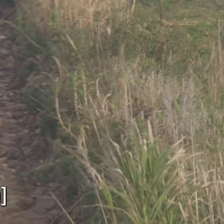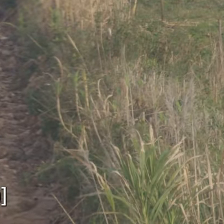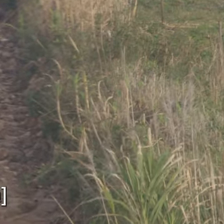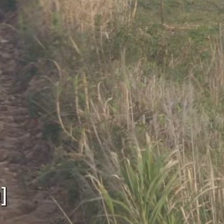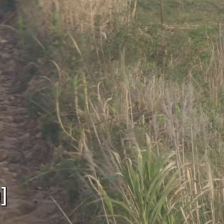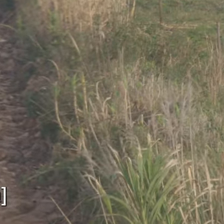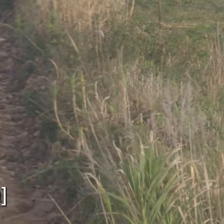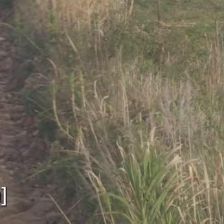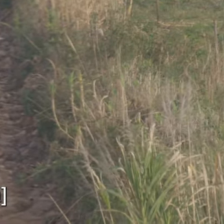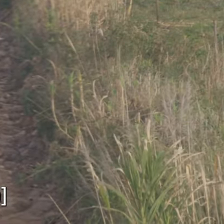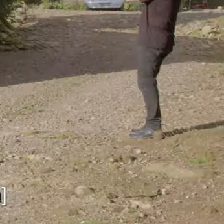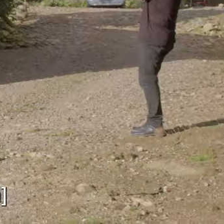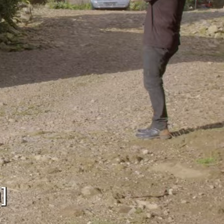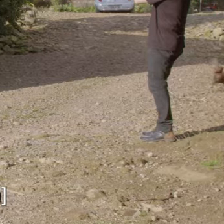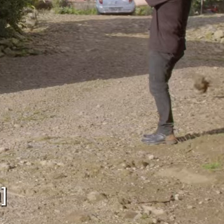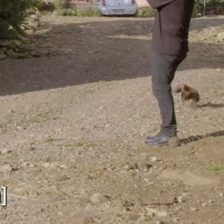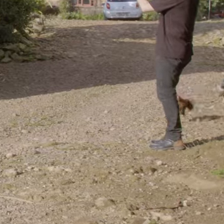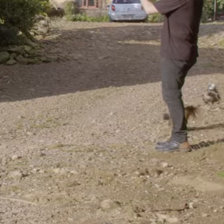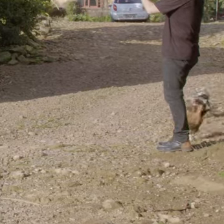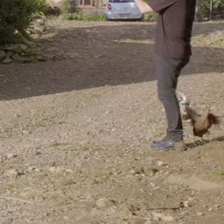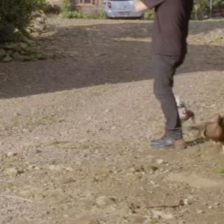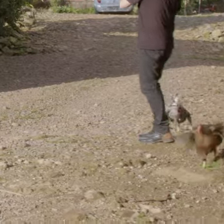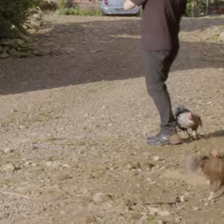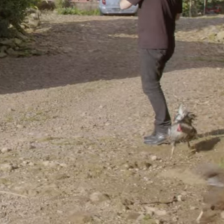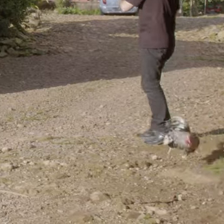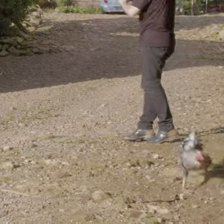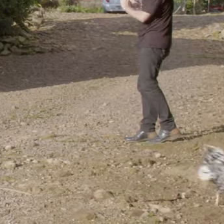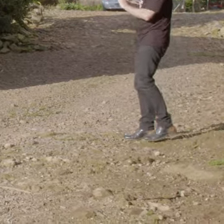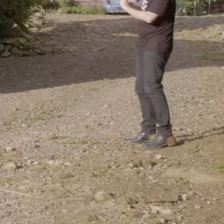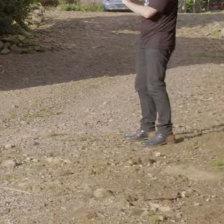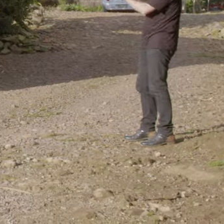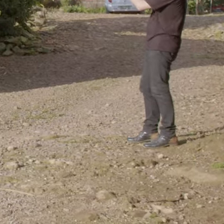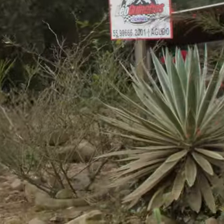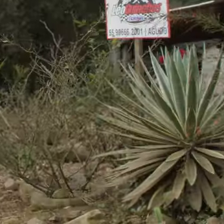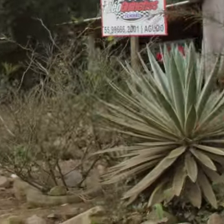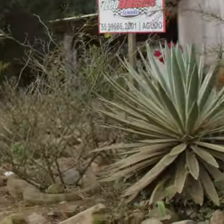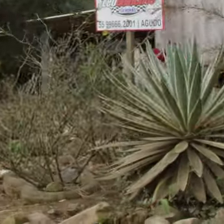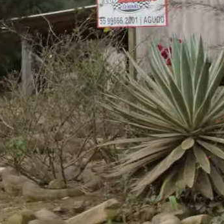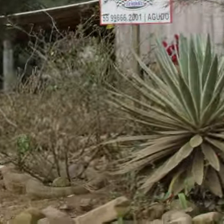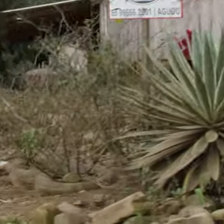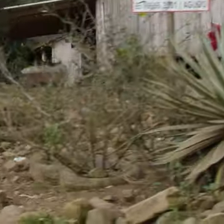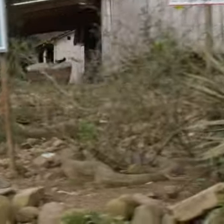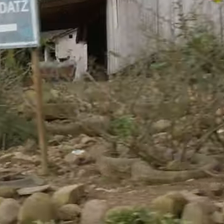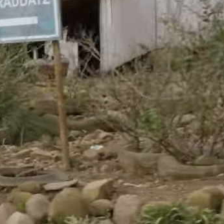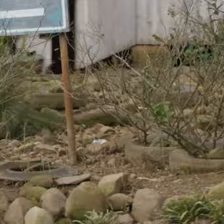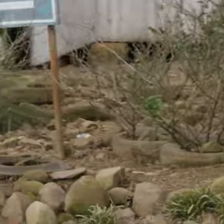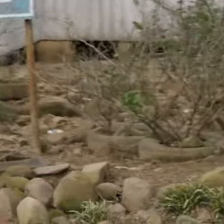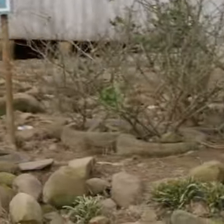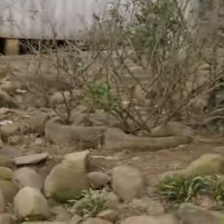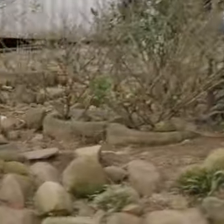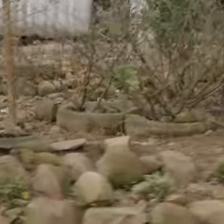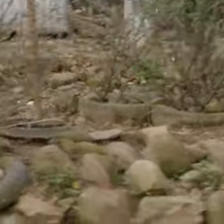Andam de carro Por uma estrada de chão Subindo uma ladeira Daniel fotografa Uma casa antiga E é surpreendido Por duas galinhas Que passam correndo